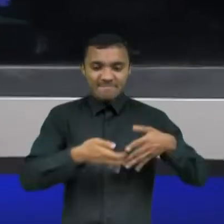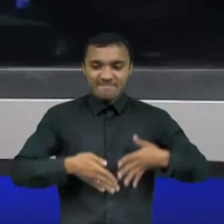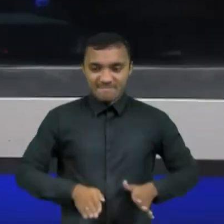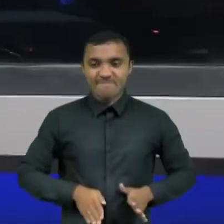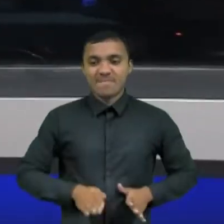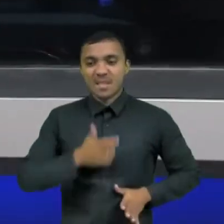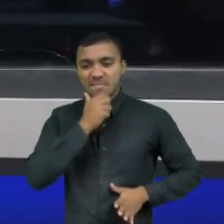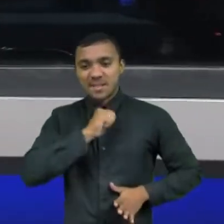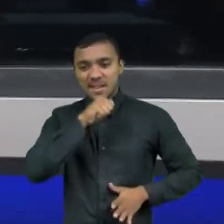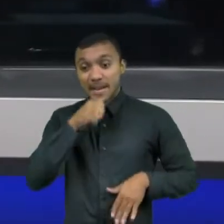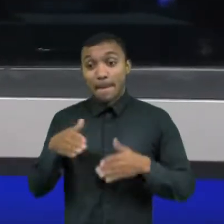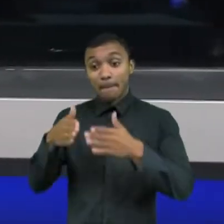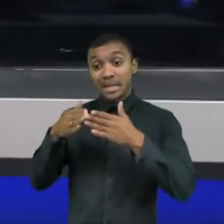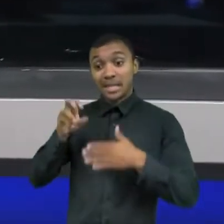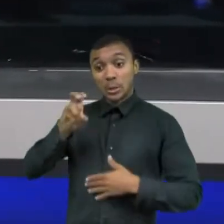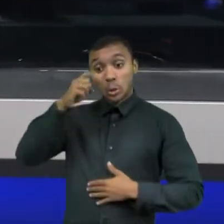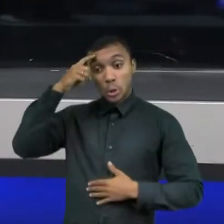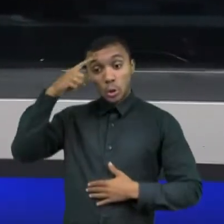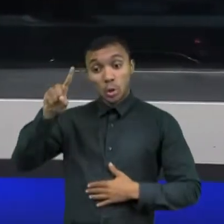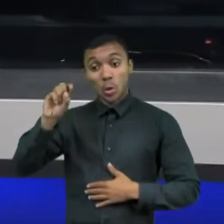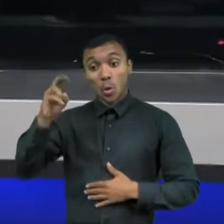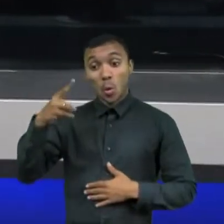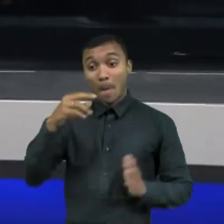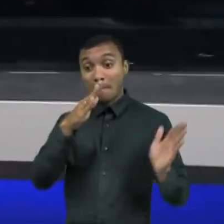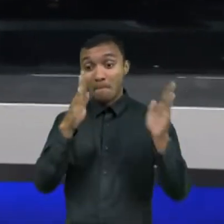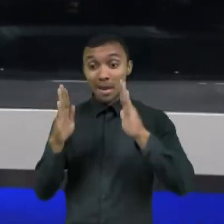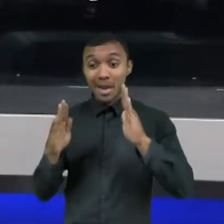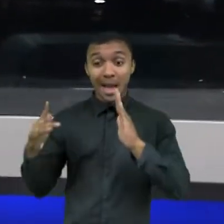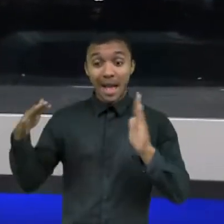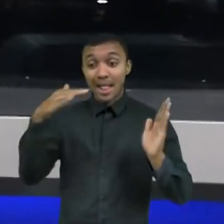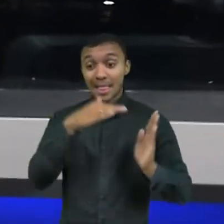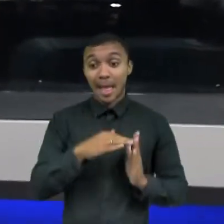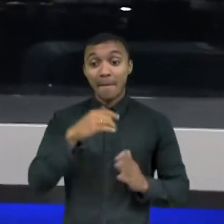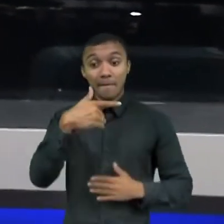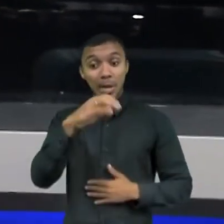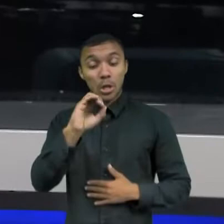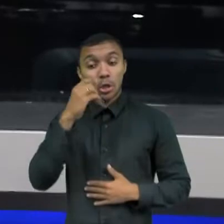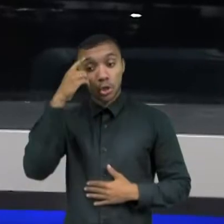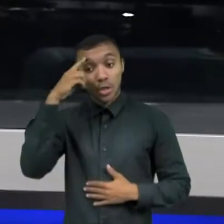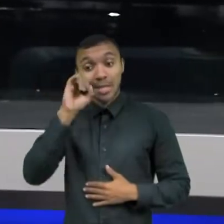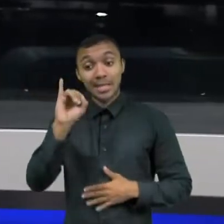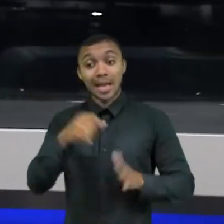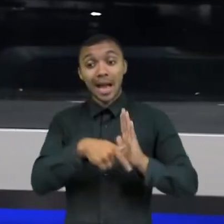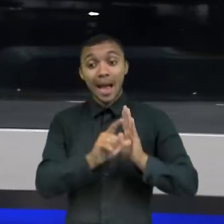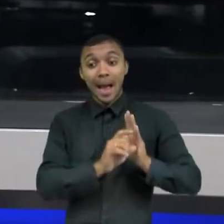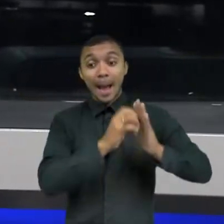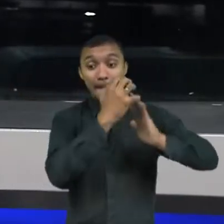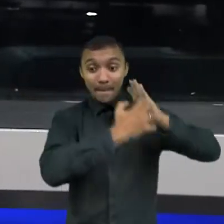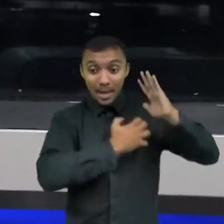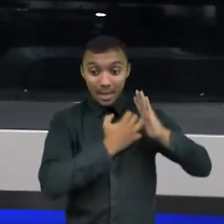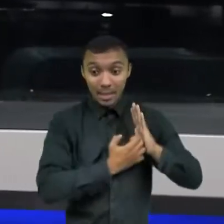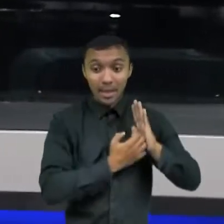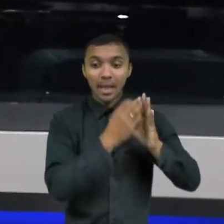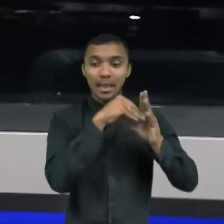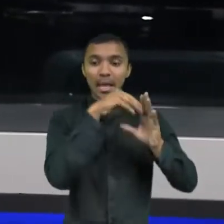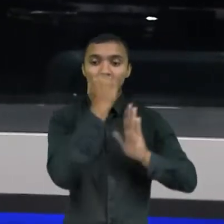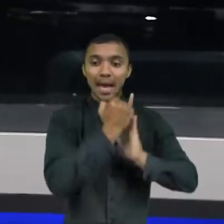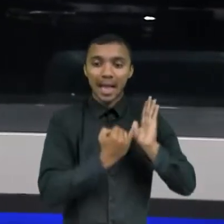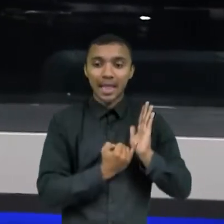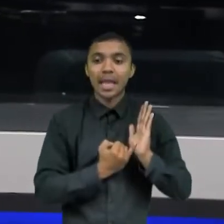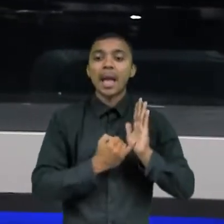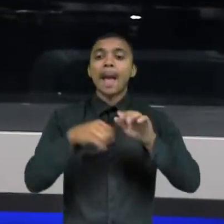mas o prazo pode ser estendido para até 20 dias, caso a empresa seja cadastrada no programa